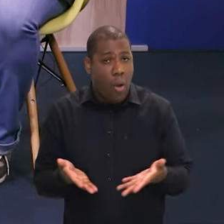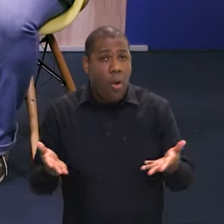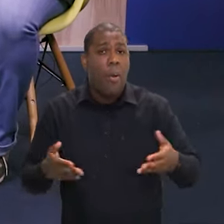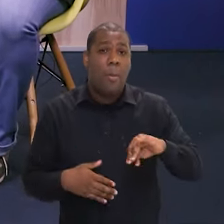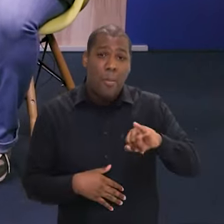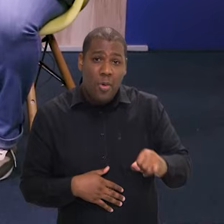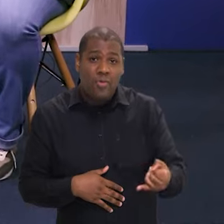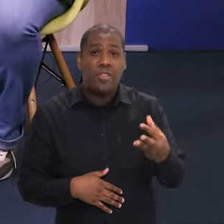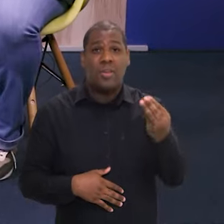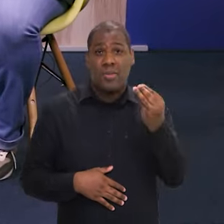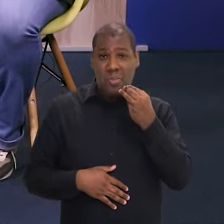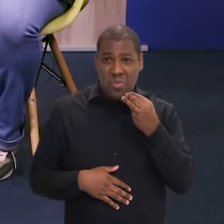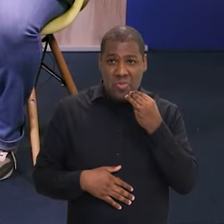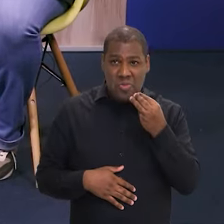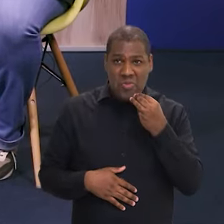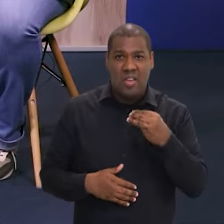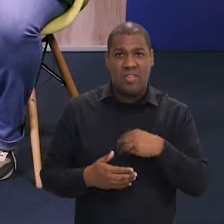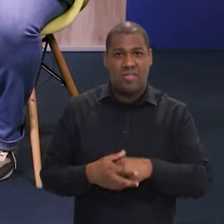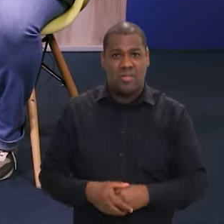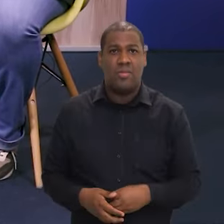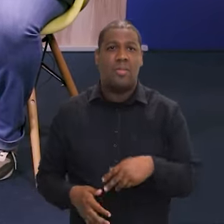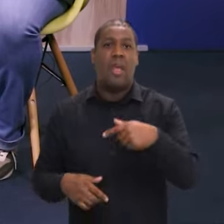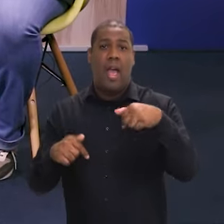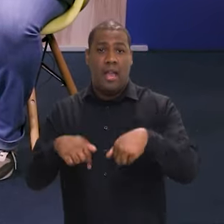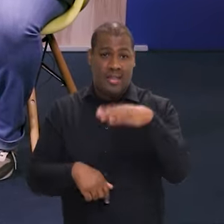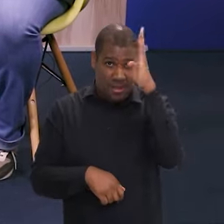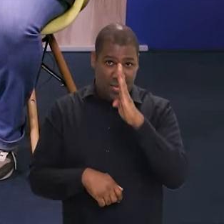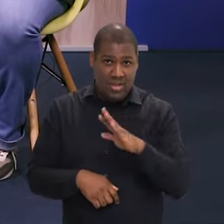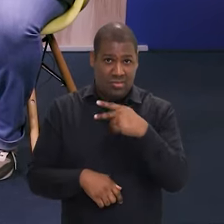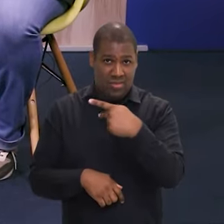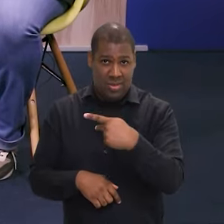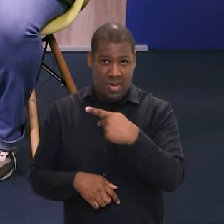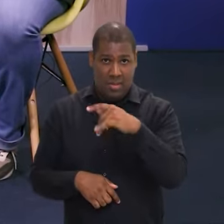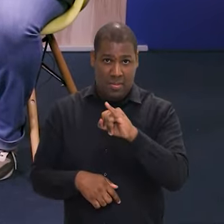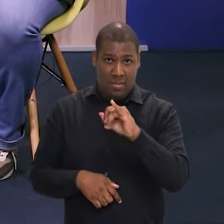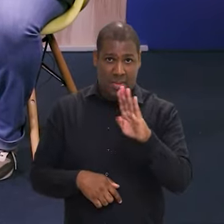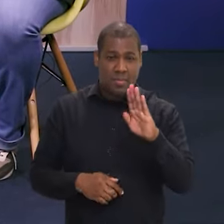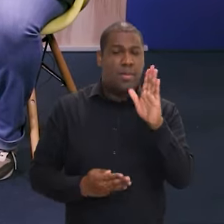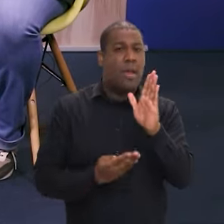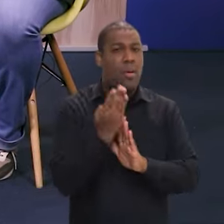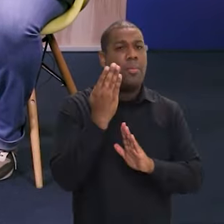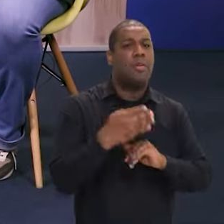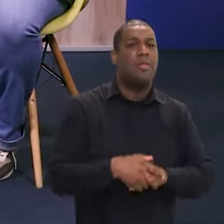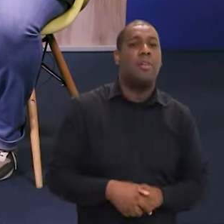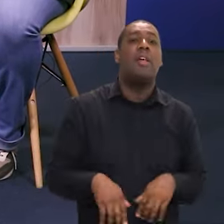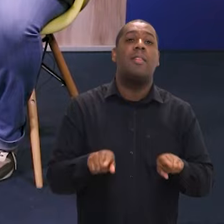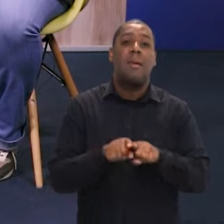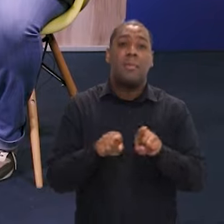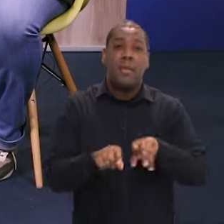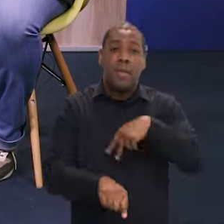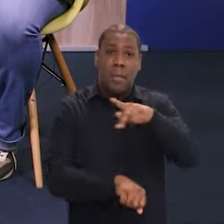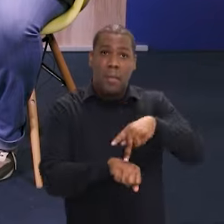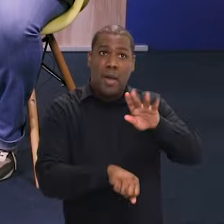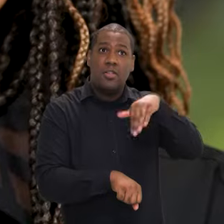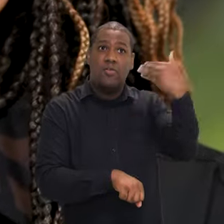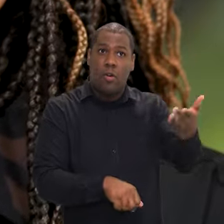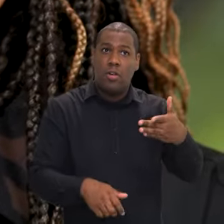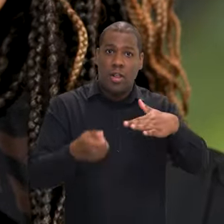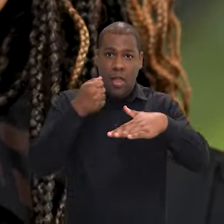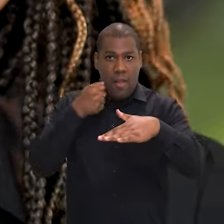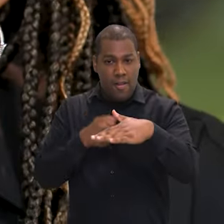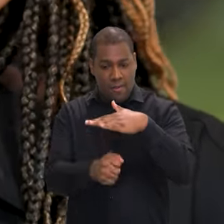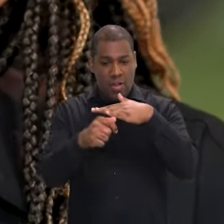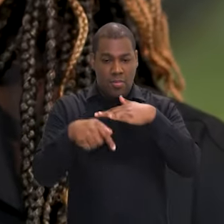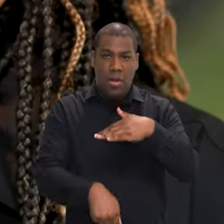é o momento da gente, oportunidade ímpar. Nosso PIB está crescendo, tem esses aspectos da dinheiro estrangeiro vindo para o